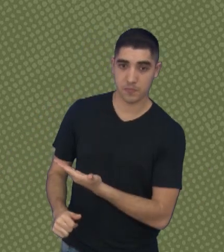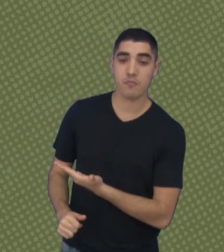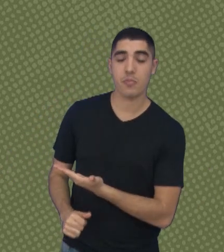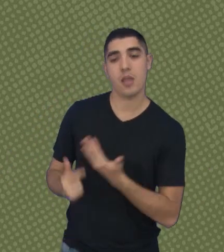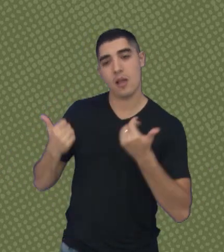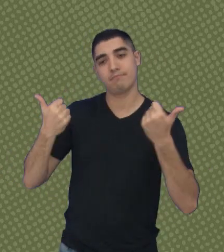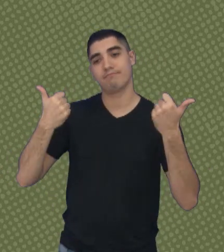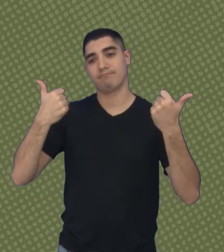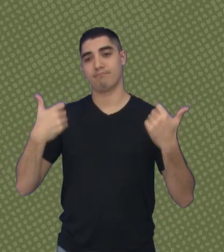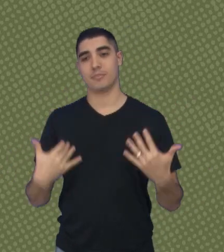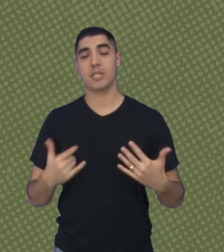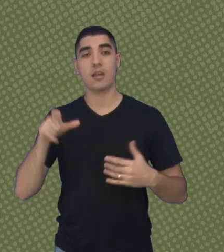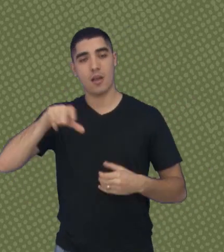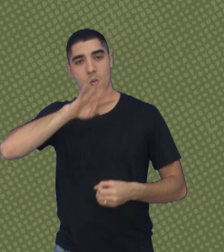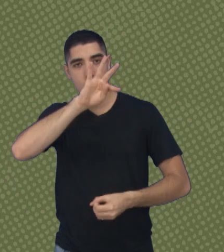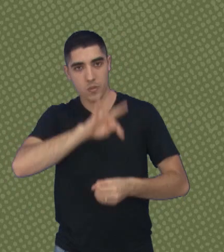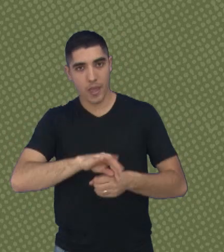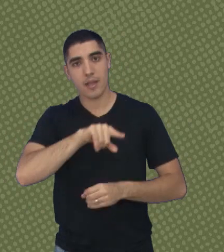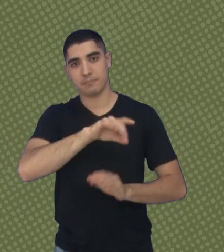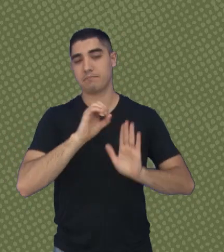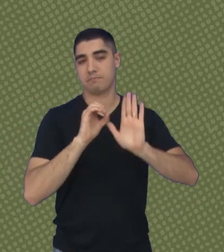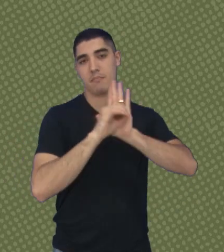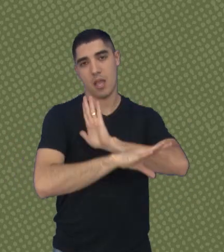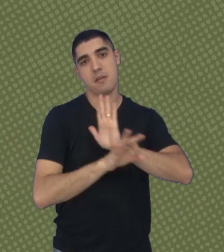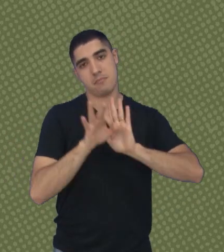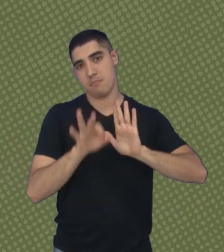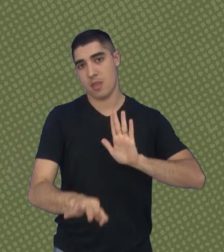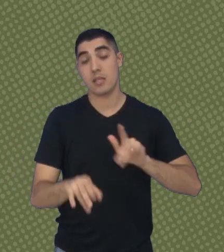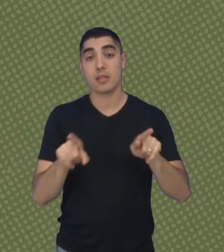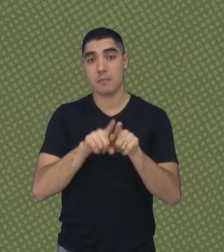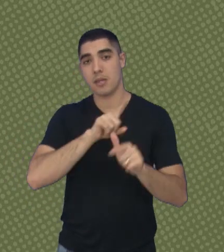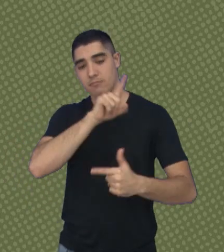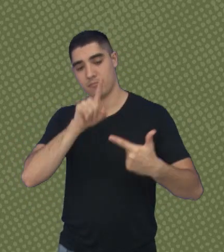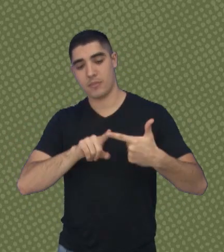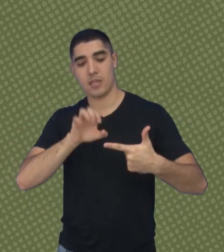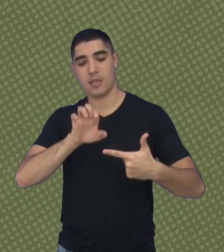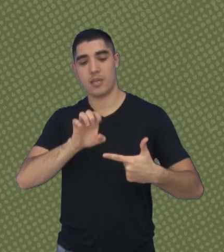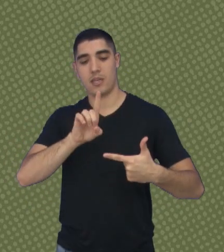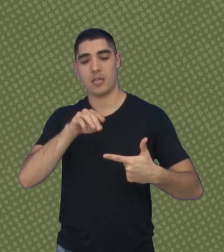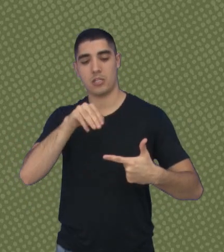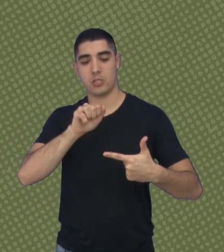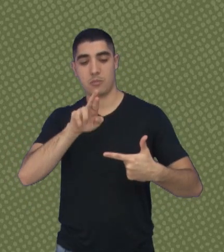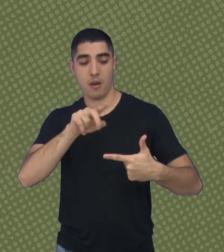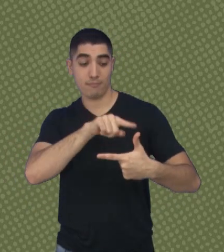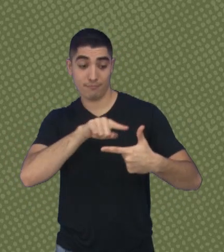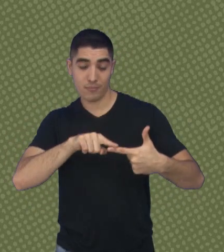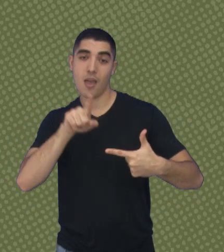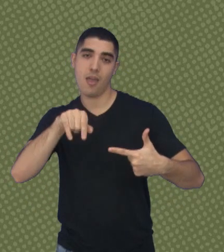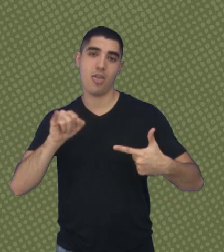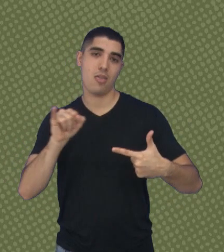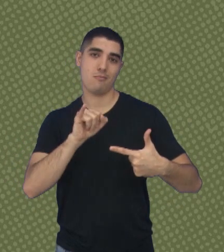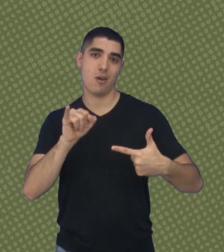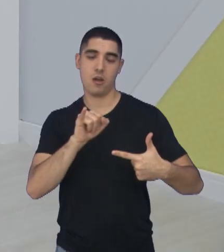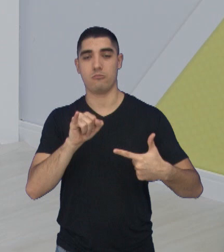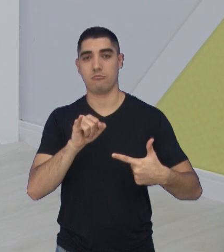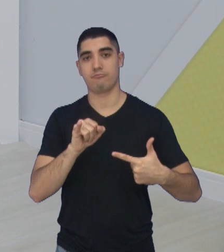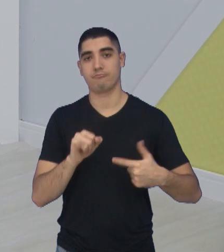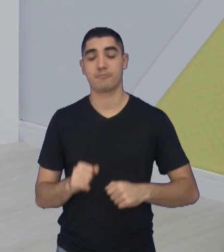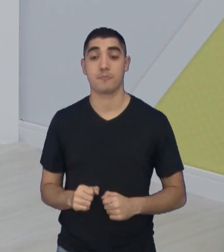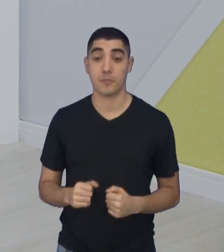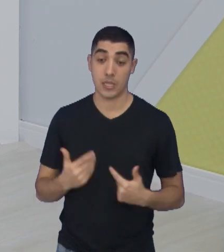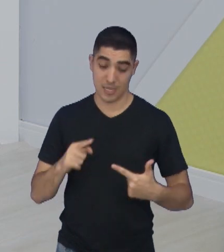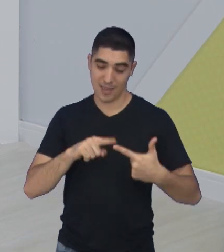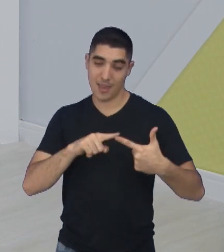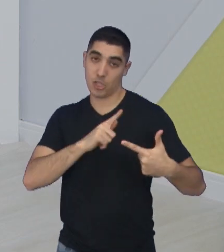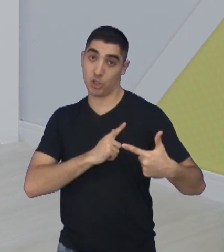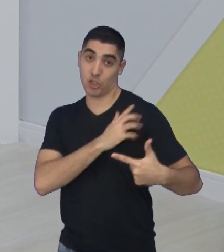dizendo aí a saída do Ricardo Costa, e também do Edmar Costa, que é o seu irmão e o gerente de futebol. Agora, a questão